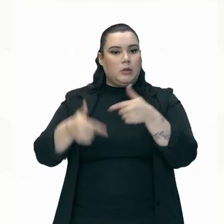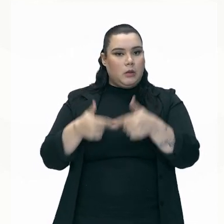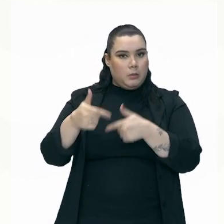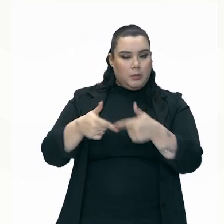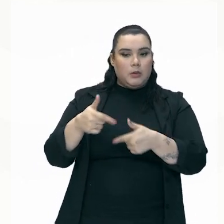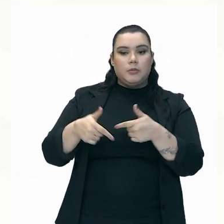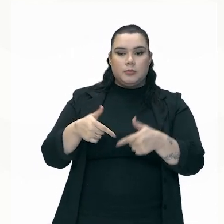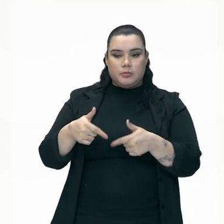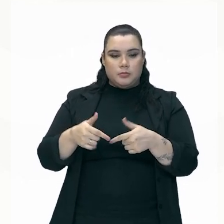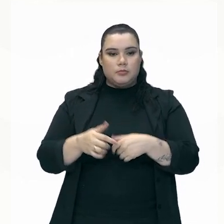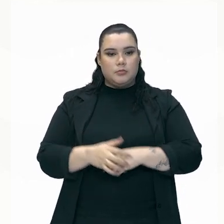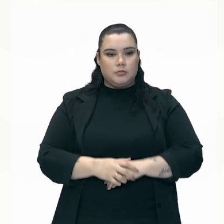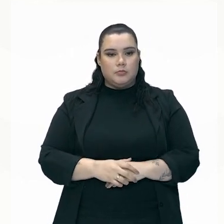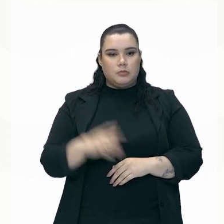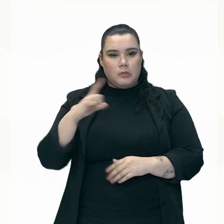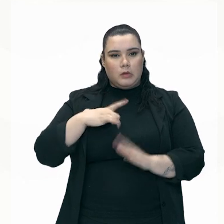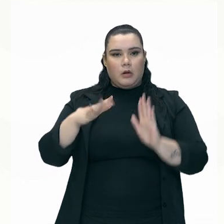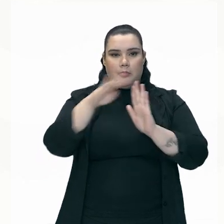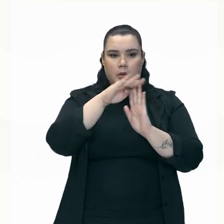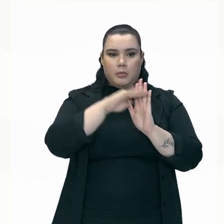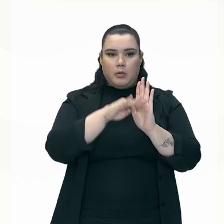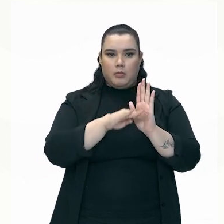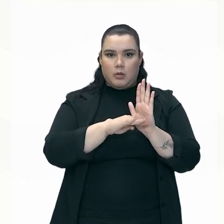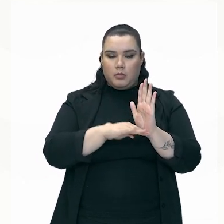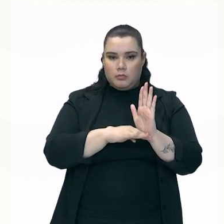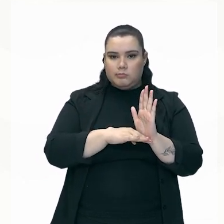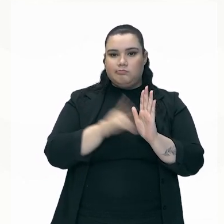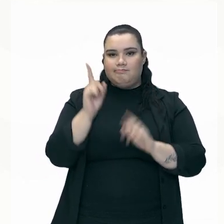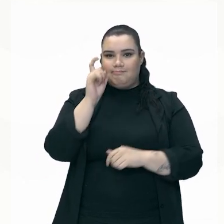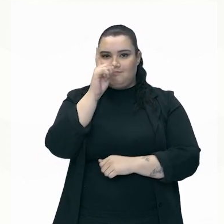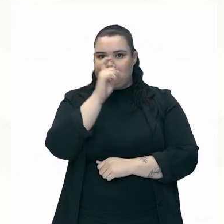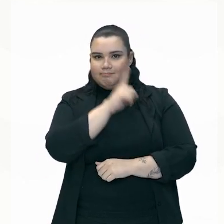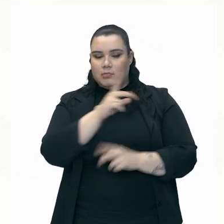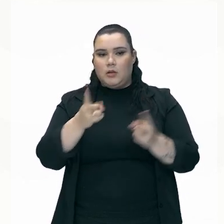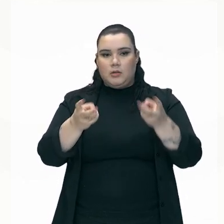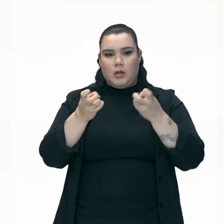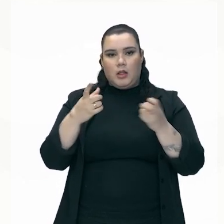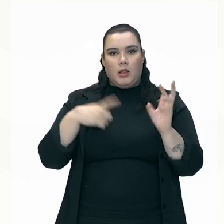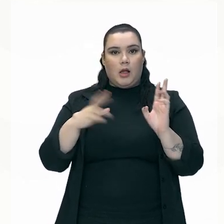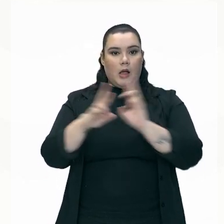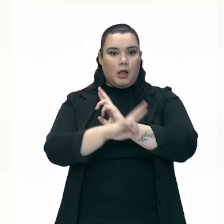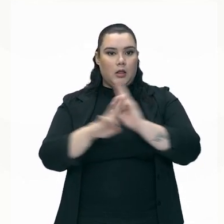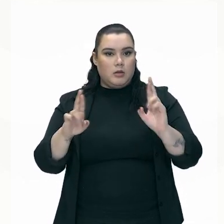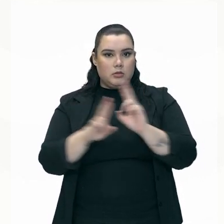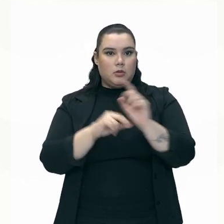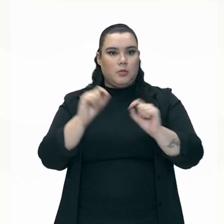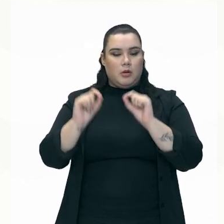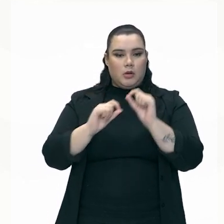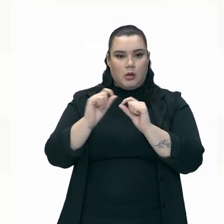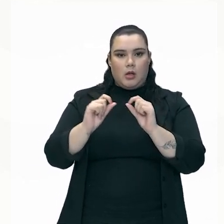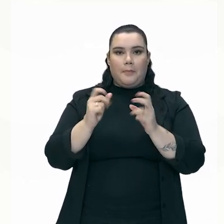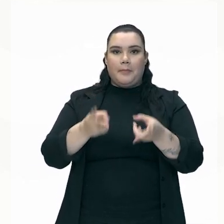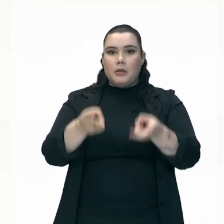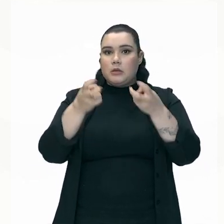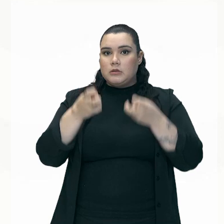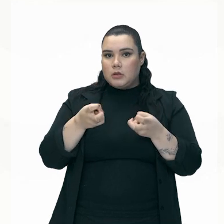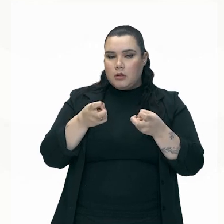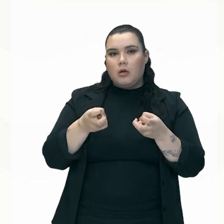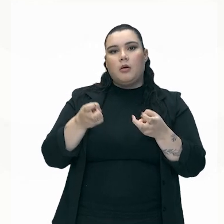né? A gente tem aí, então, toda essa dificuldade ainda com relação a reconhecer